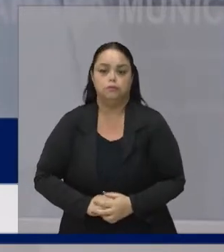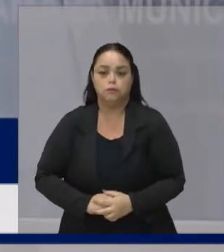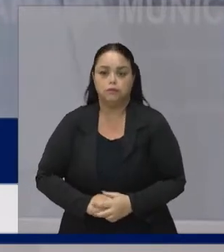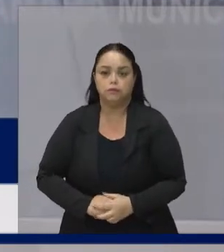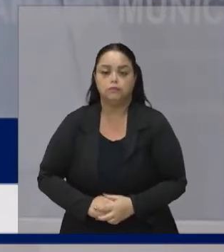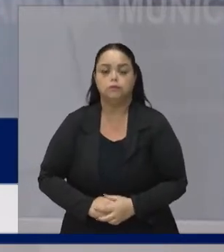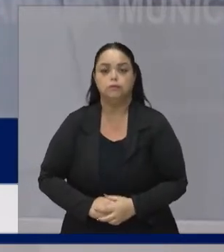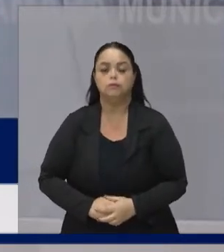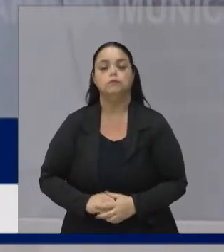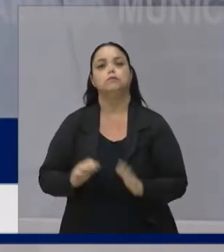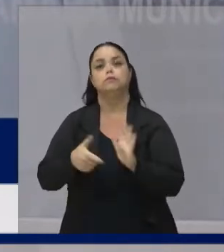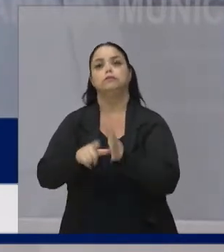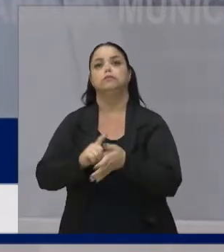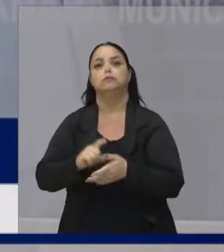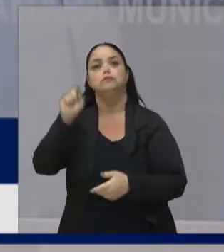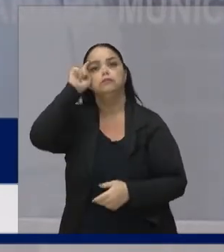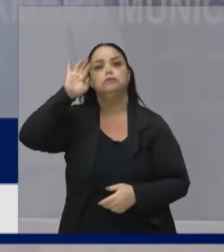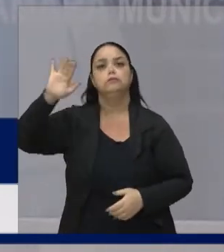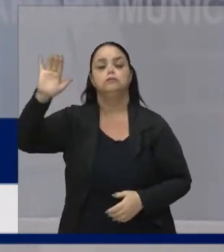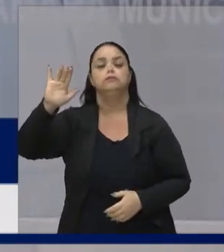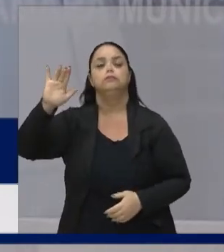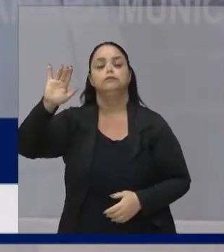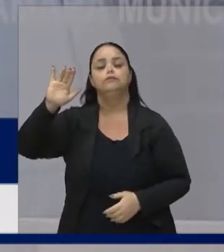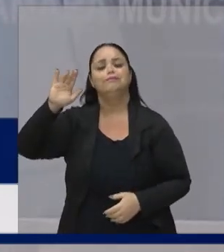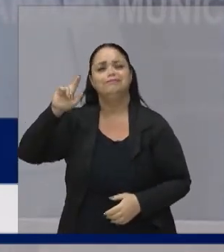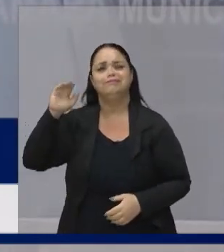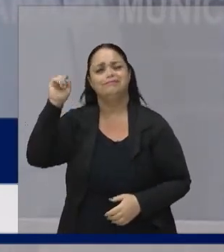Mas já adianto Sonhe grande Sonhe alto